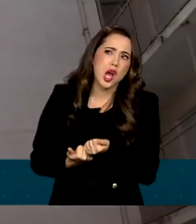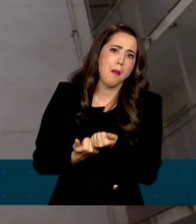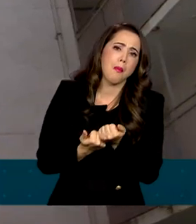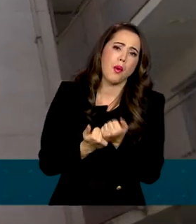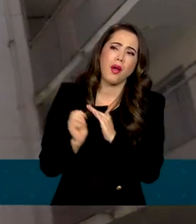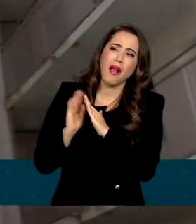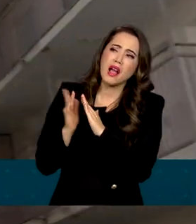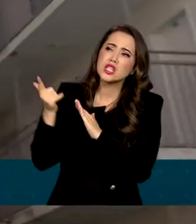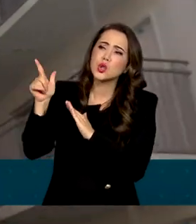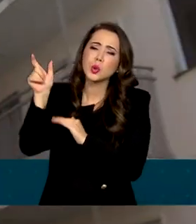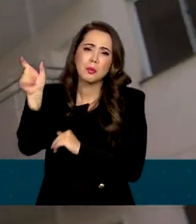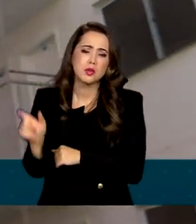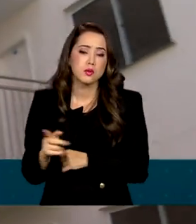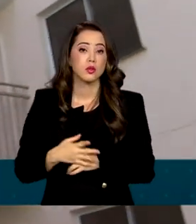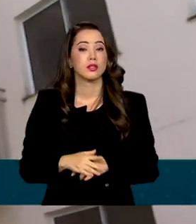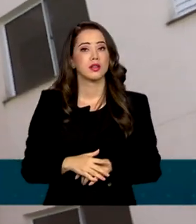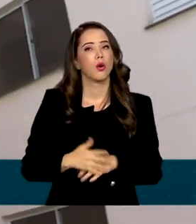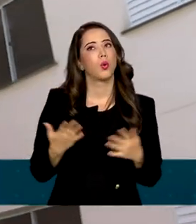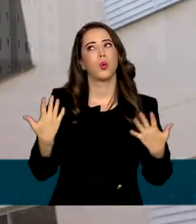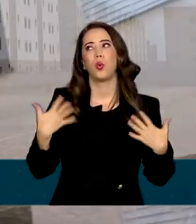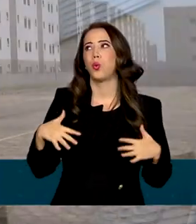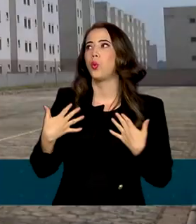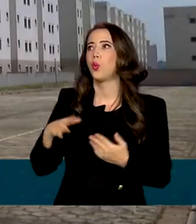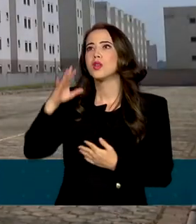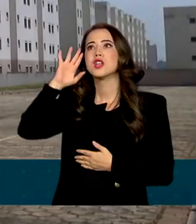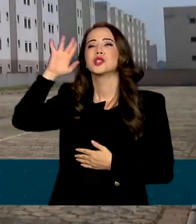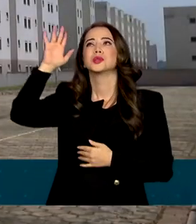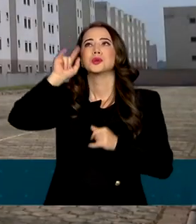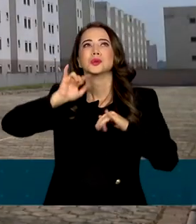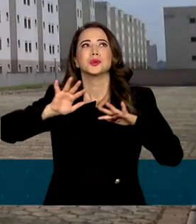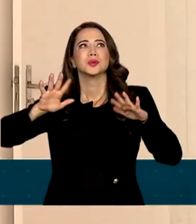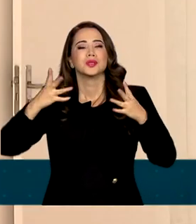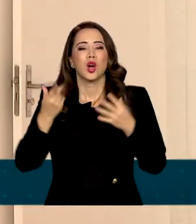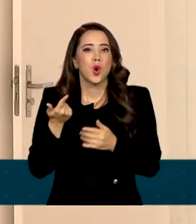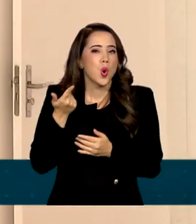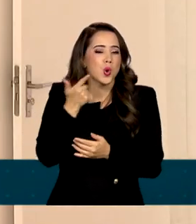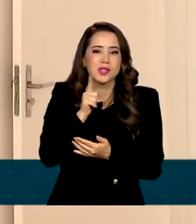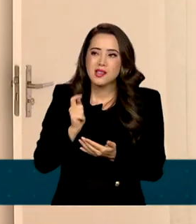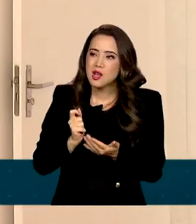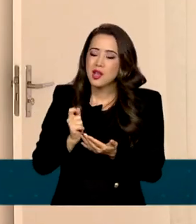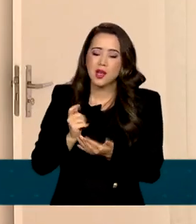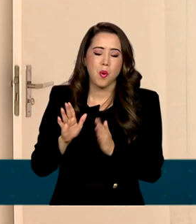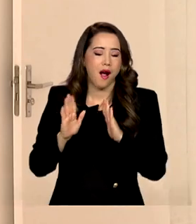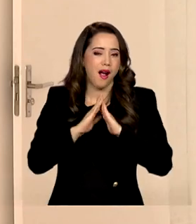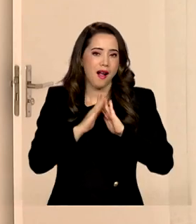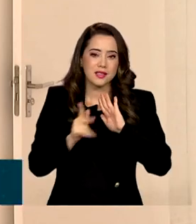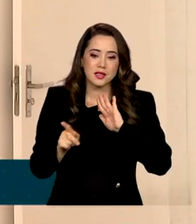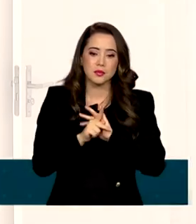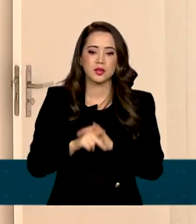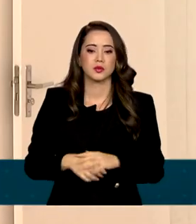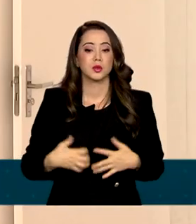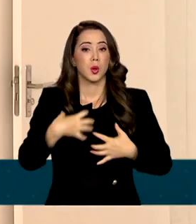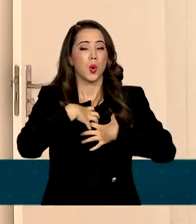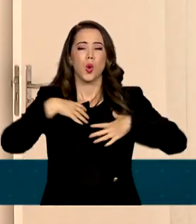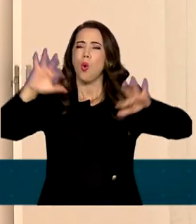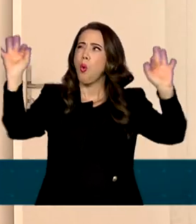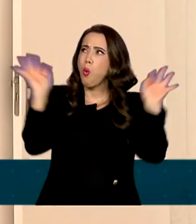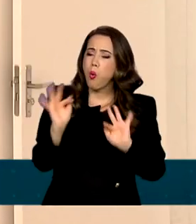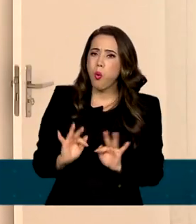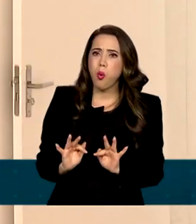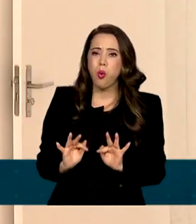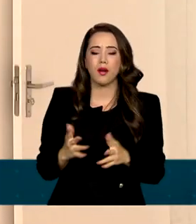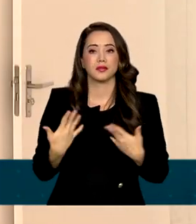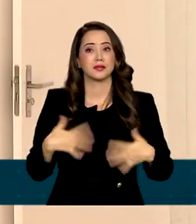custa acreditar que o sonho da casa própria finalmente se realizou. É muita felicidade, muita felicidade mesmo. Quando você é uma pessoa